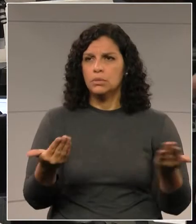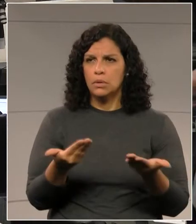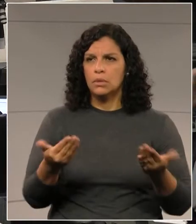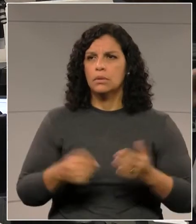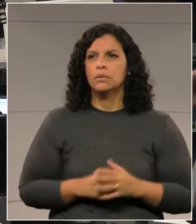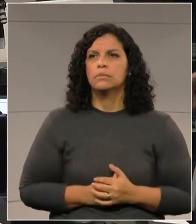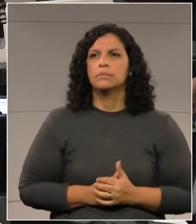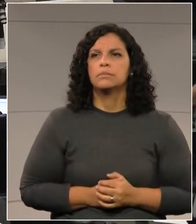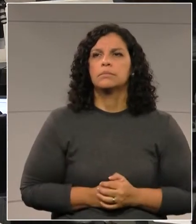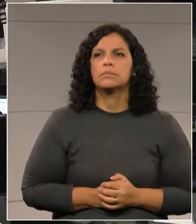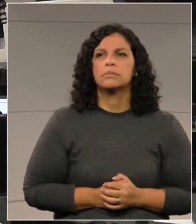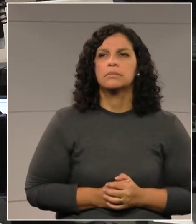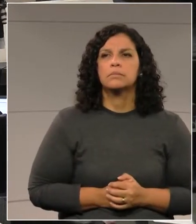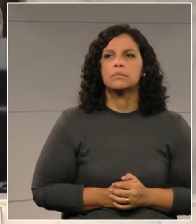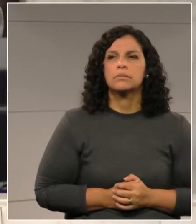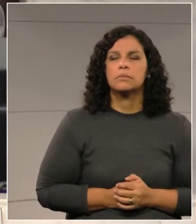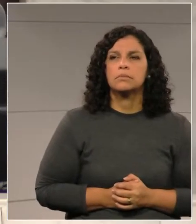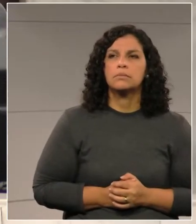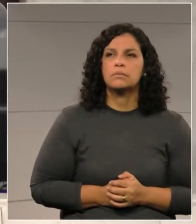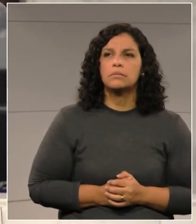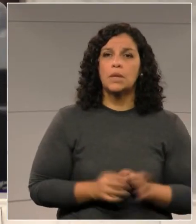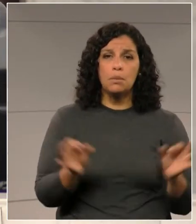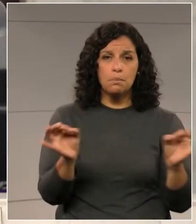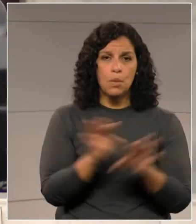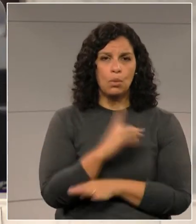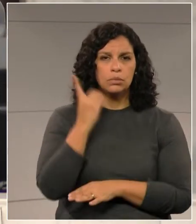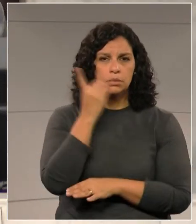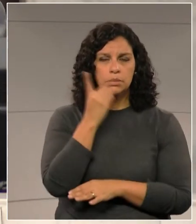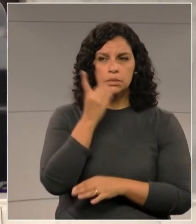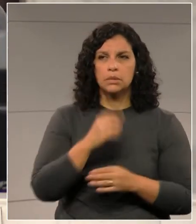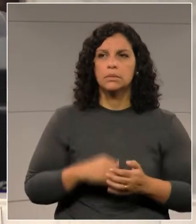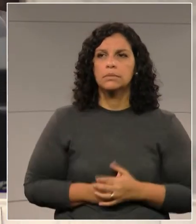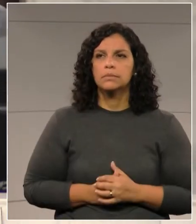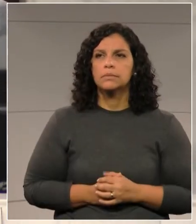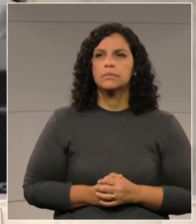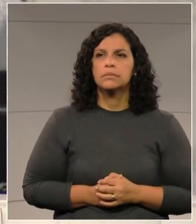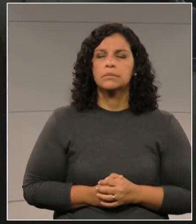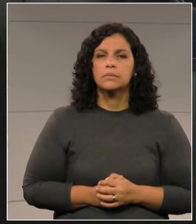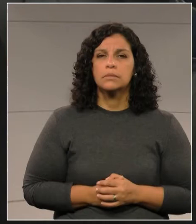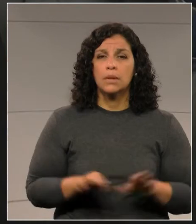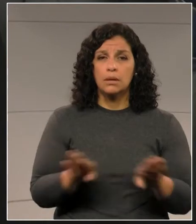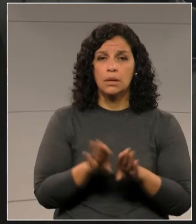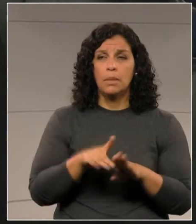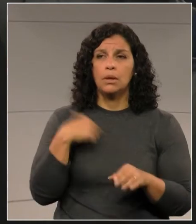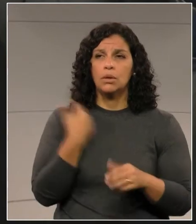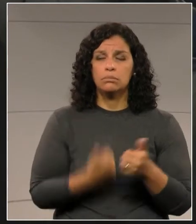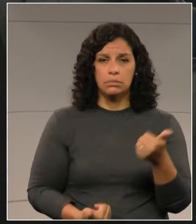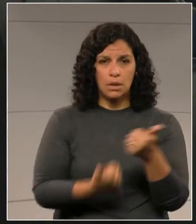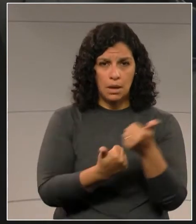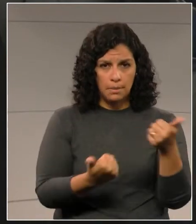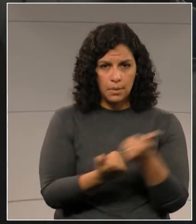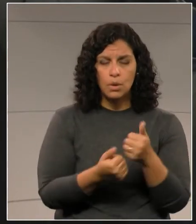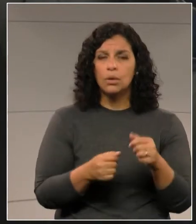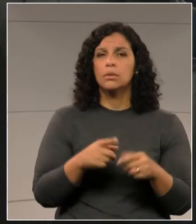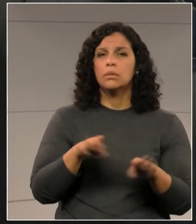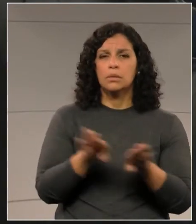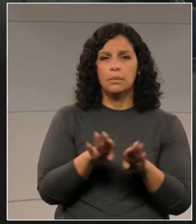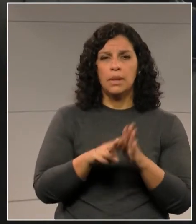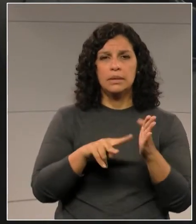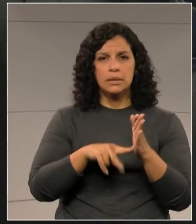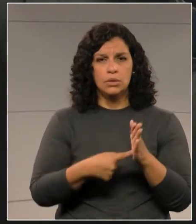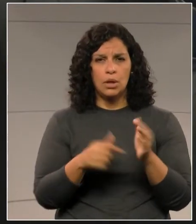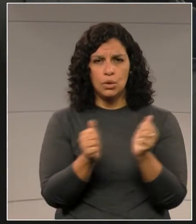nossa solidariedade junto aos nossos